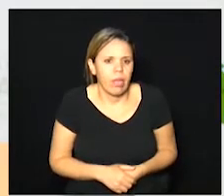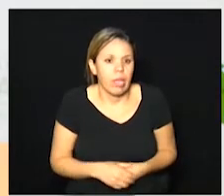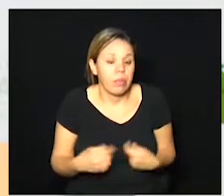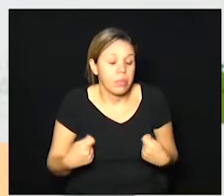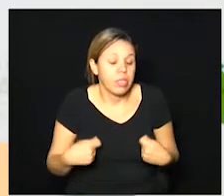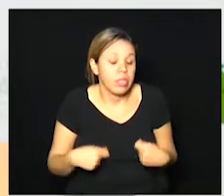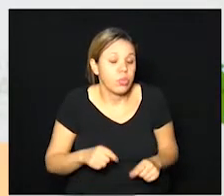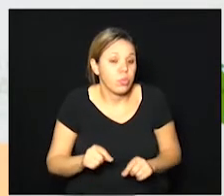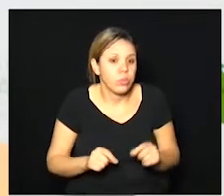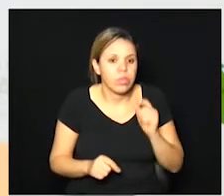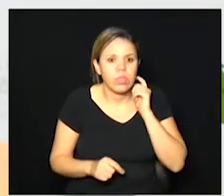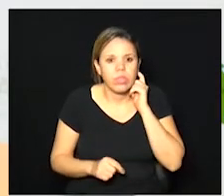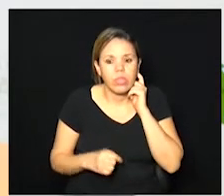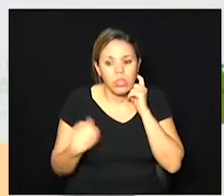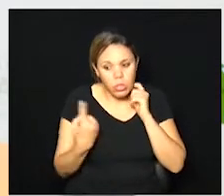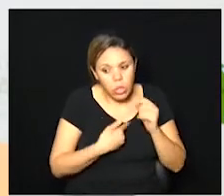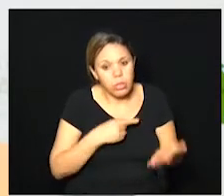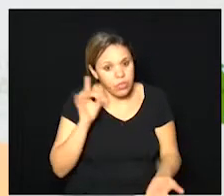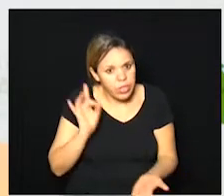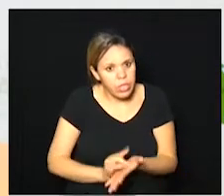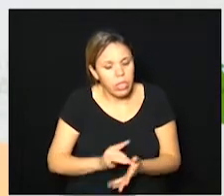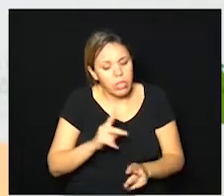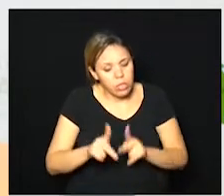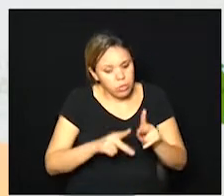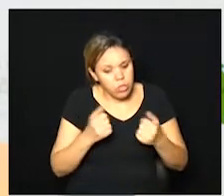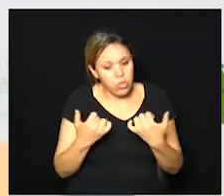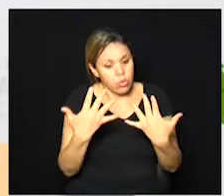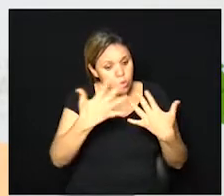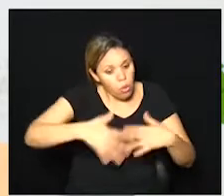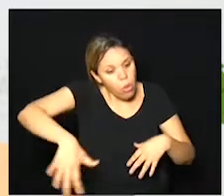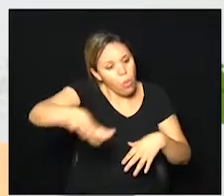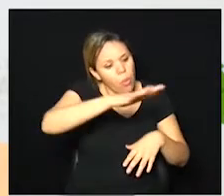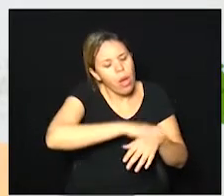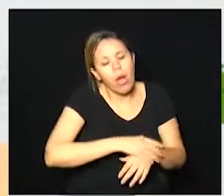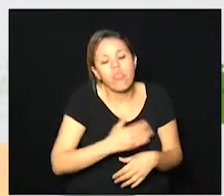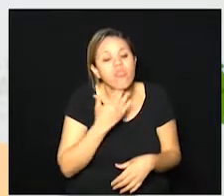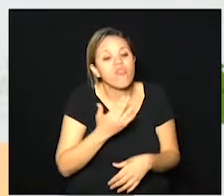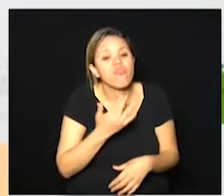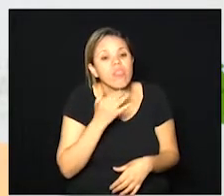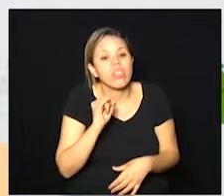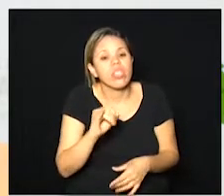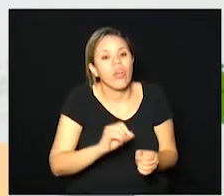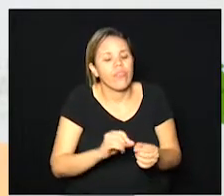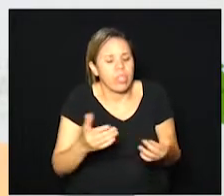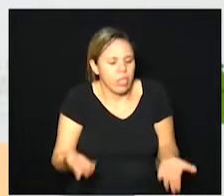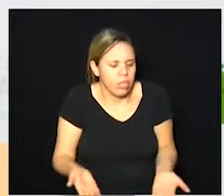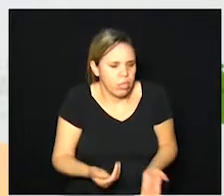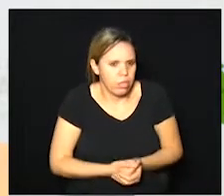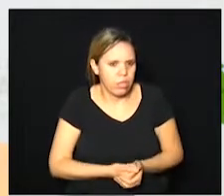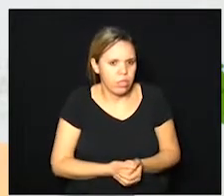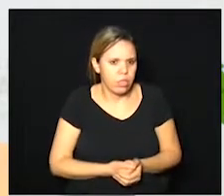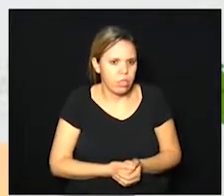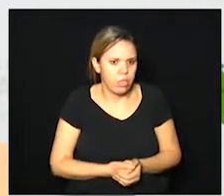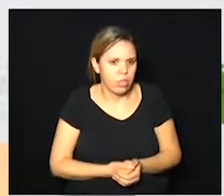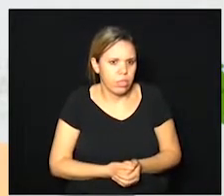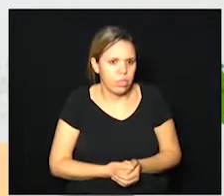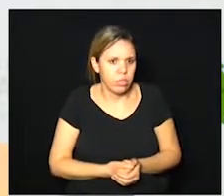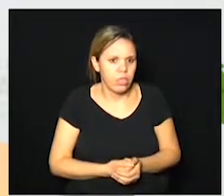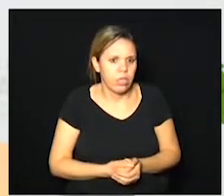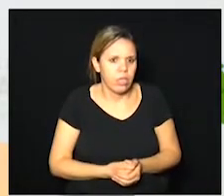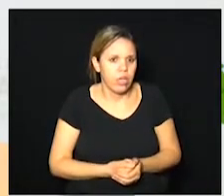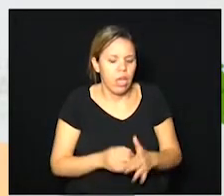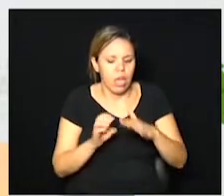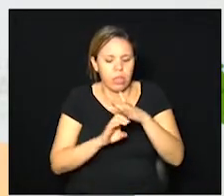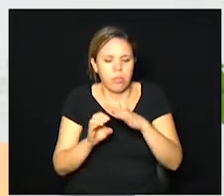que a gente seja verdadeiro com a população não adianta se eu fizer isso e colocar salão para funcionar